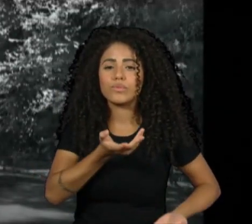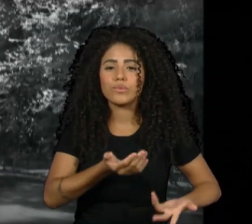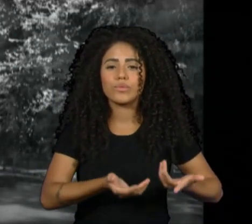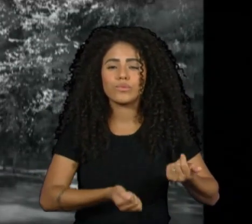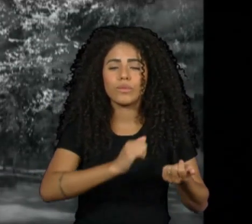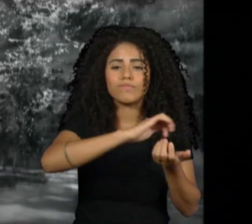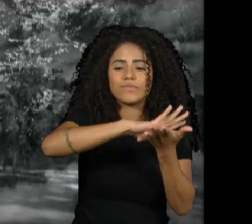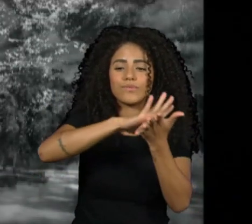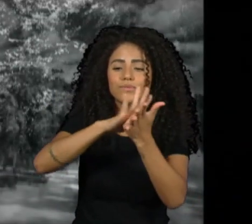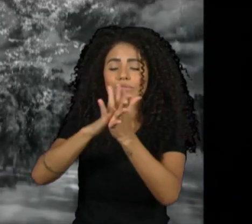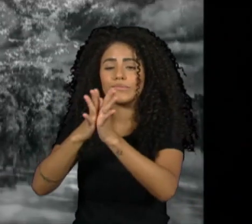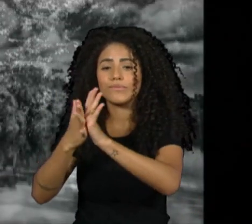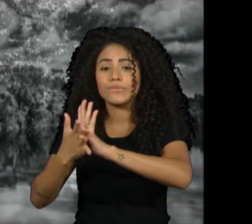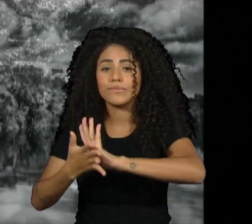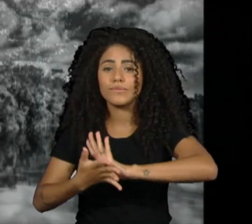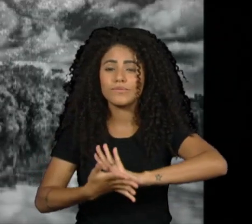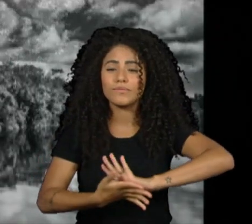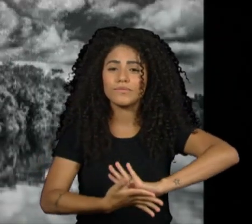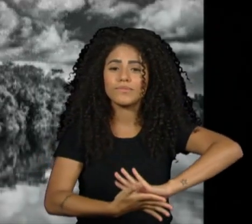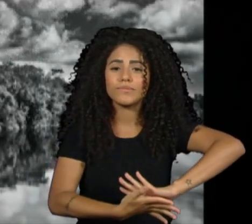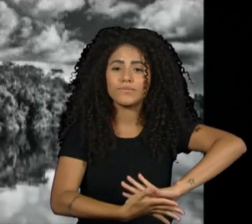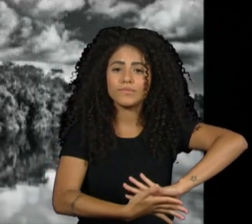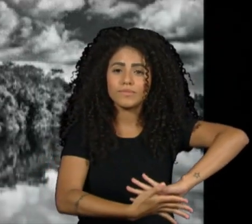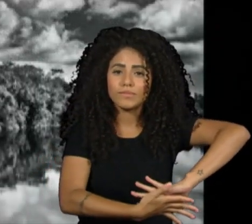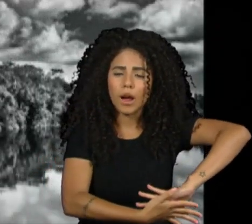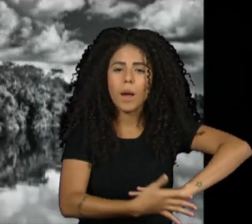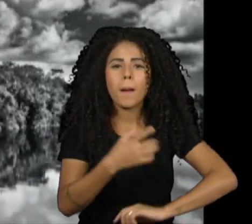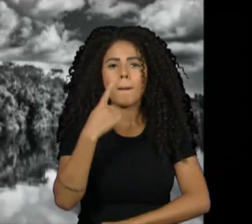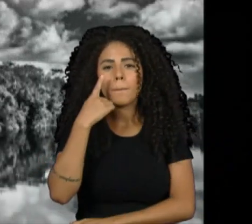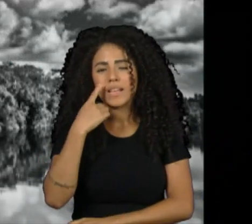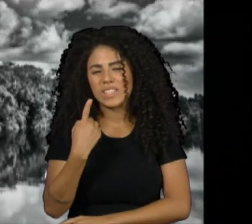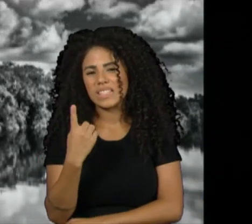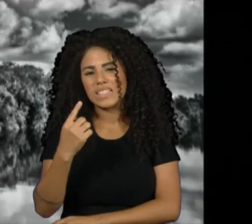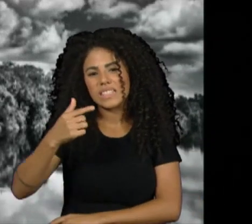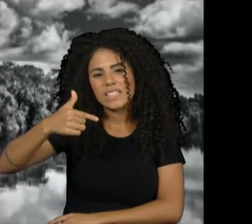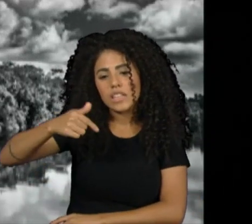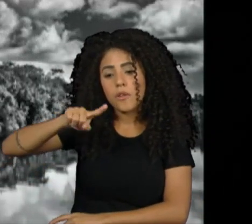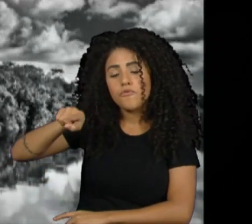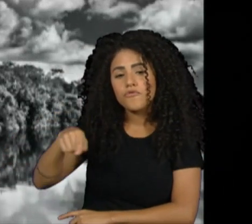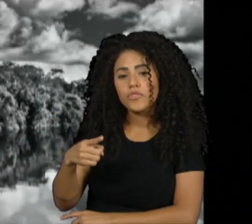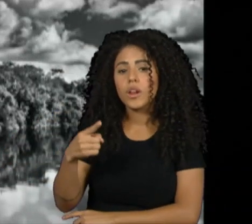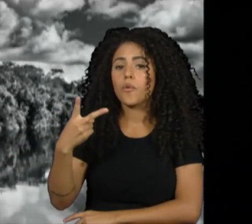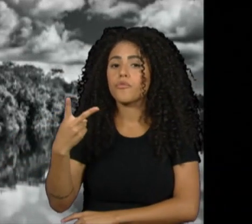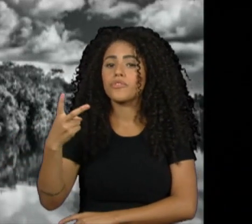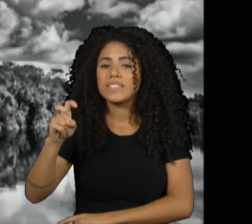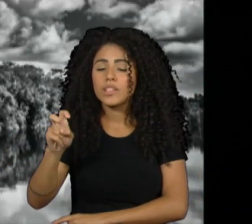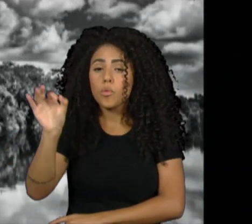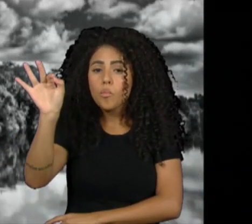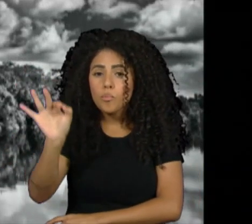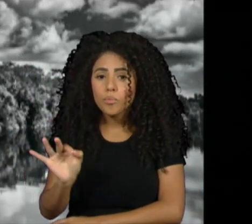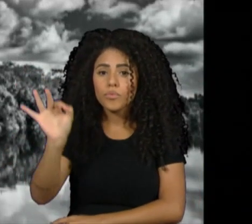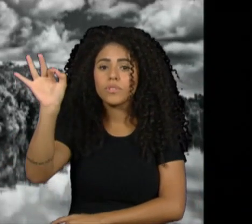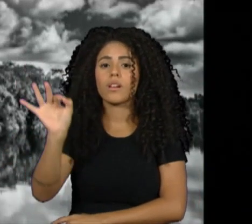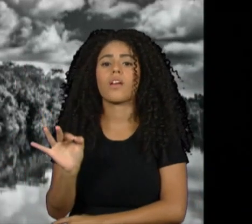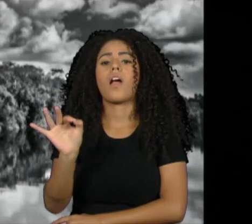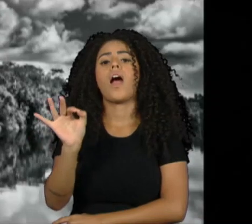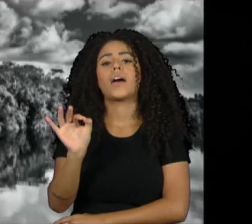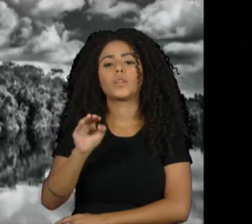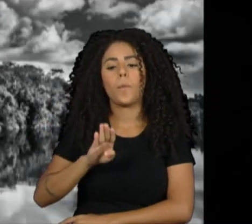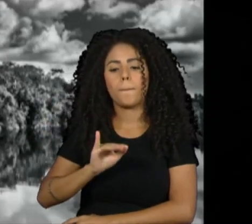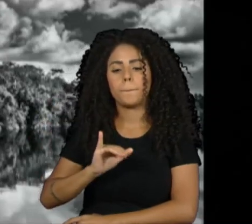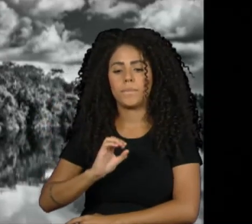No entanto, com em torno de 17,25% da biomassa